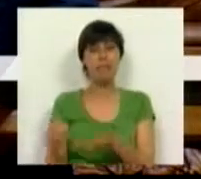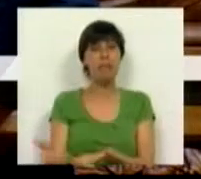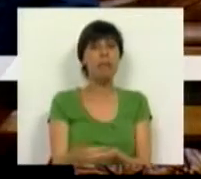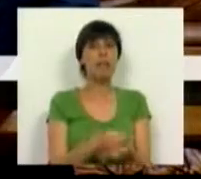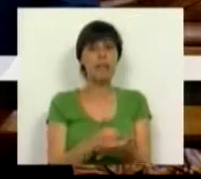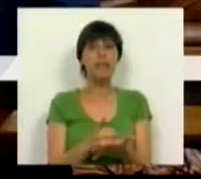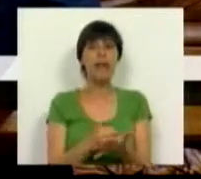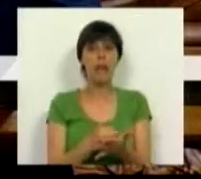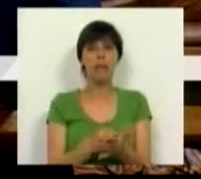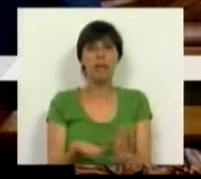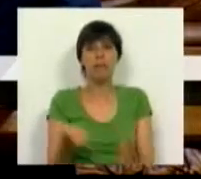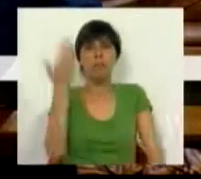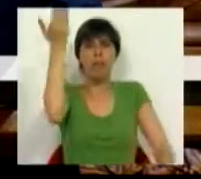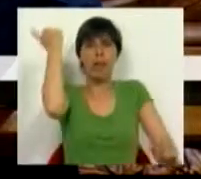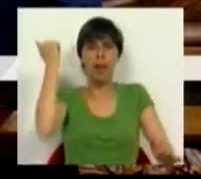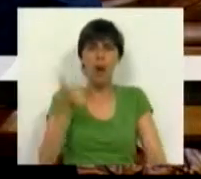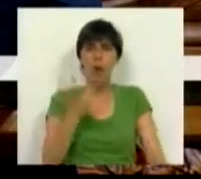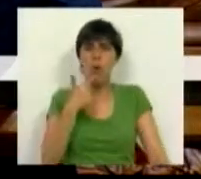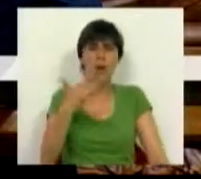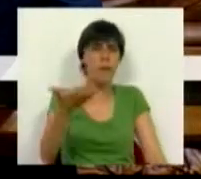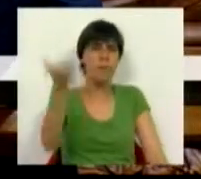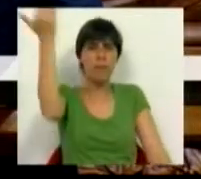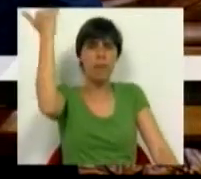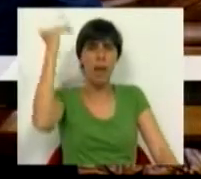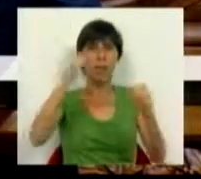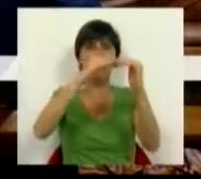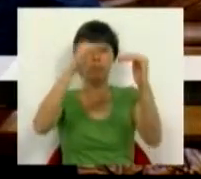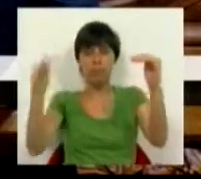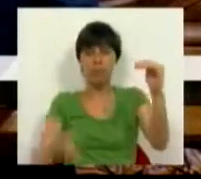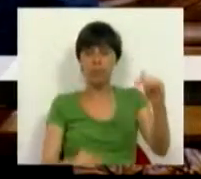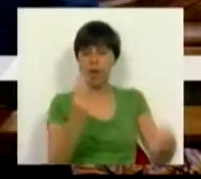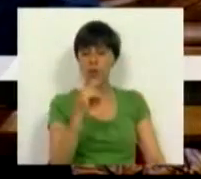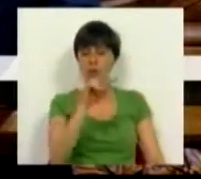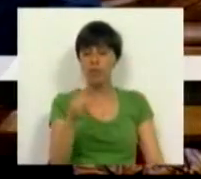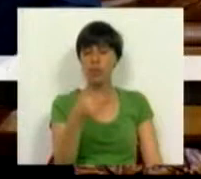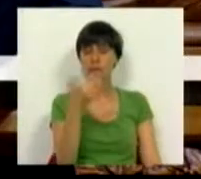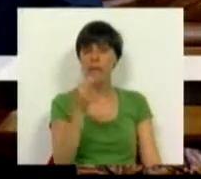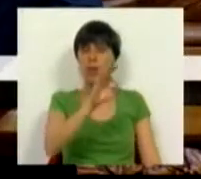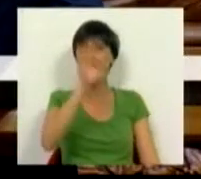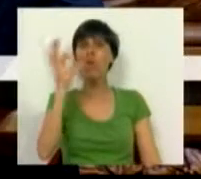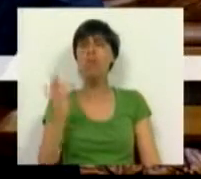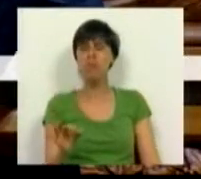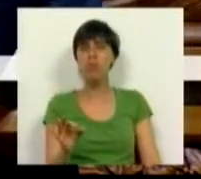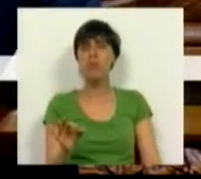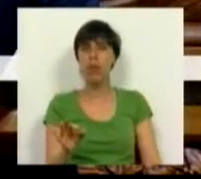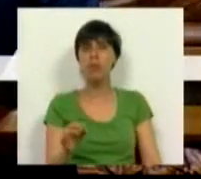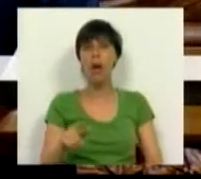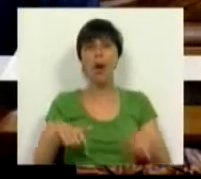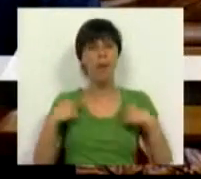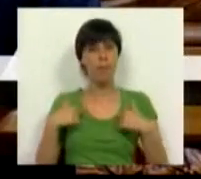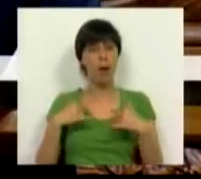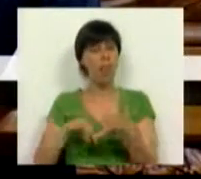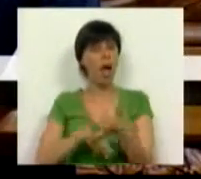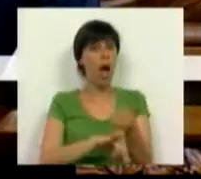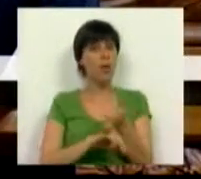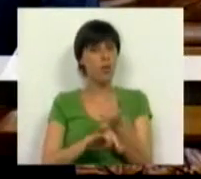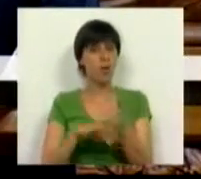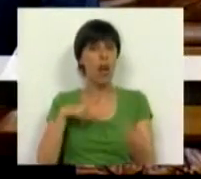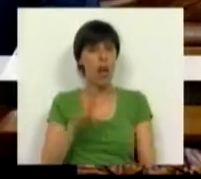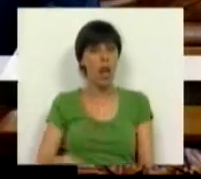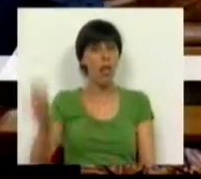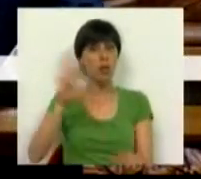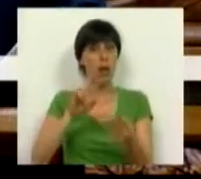receita ficou também aquém, muito aquém, baixou 2,7% segundo a própria Associação